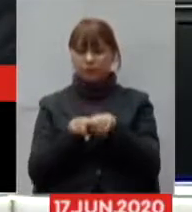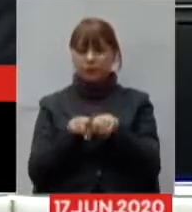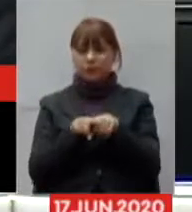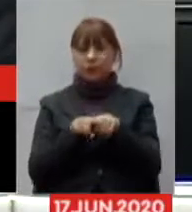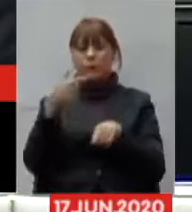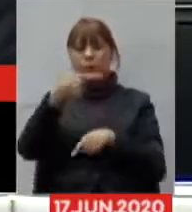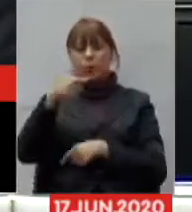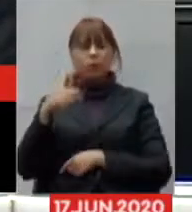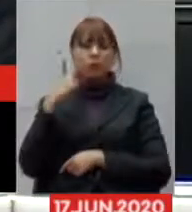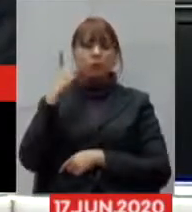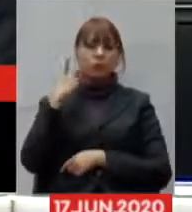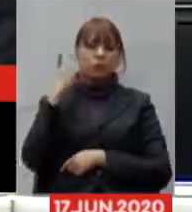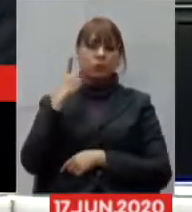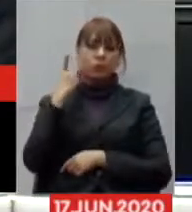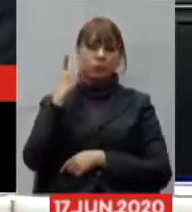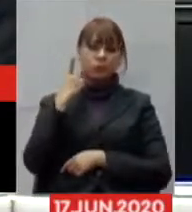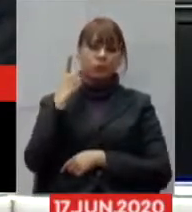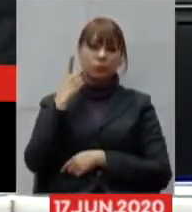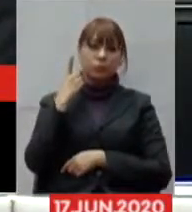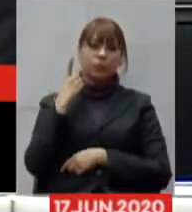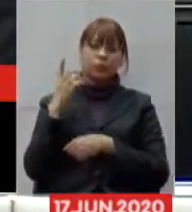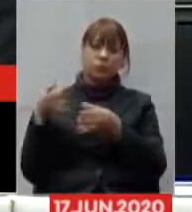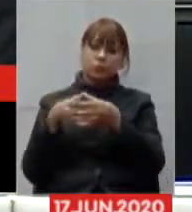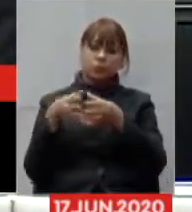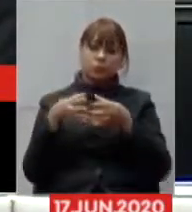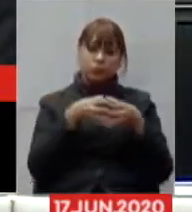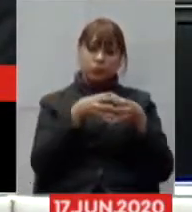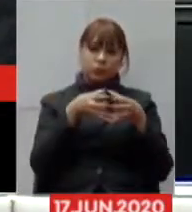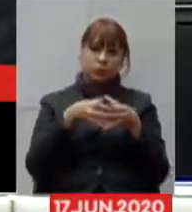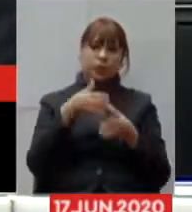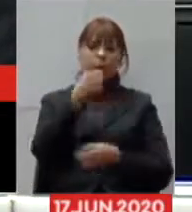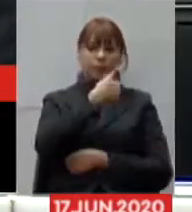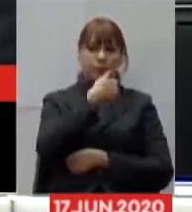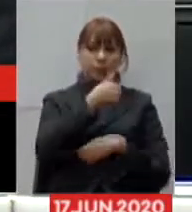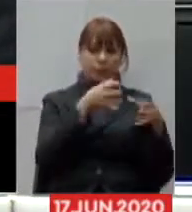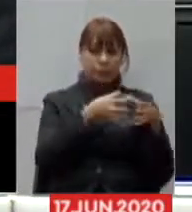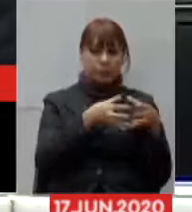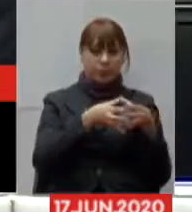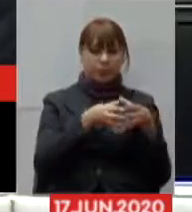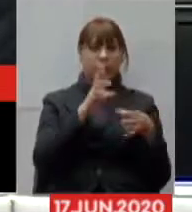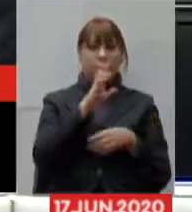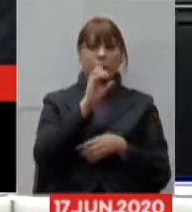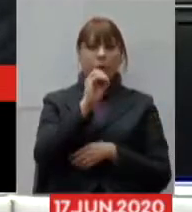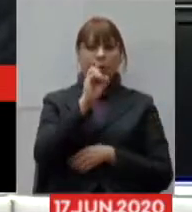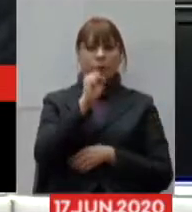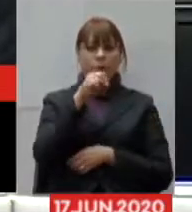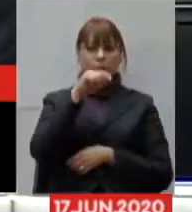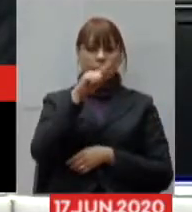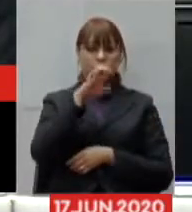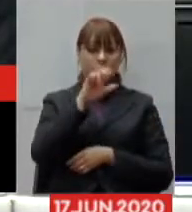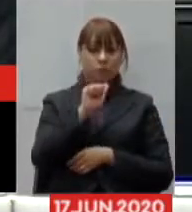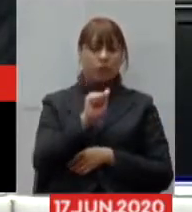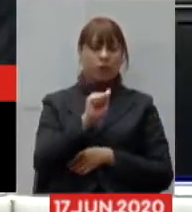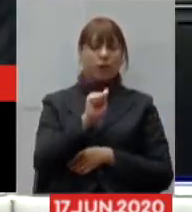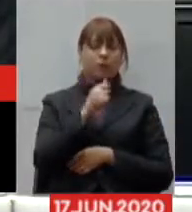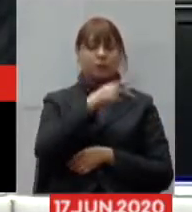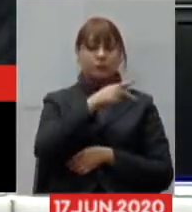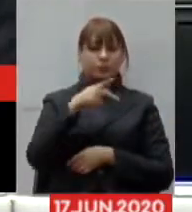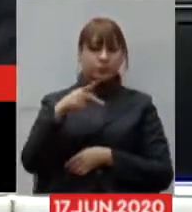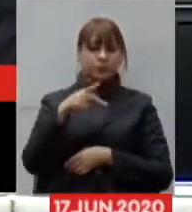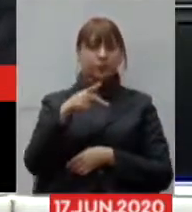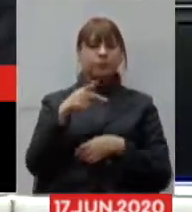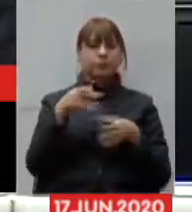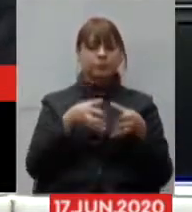parlamentares dos respectivos blocos, na seguinte ordem, deputada Rosângela Reis, que é a presidente da Comissão de Assuntos